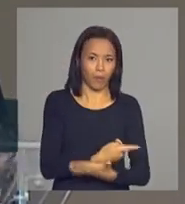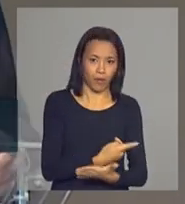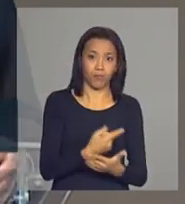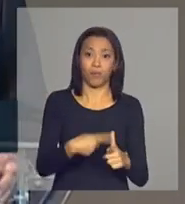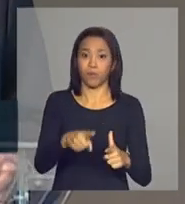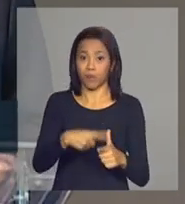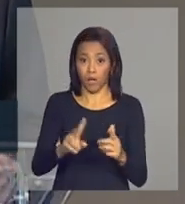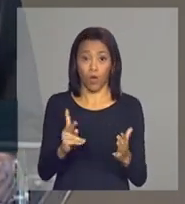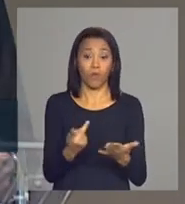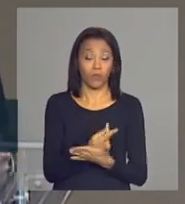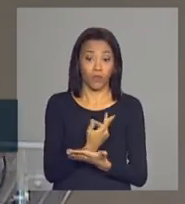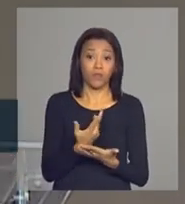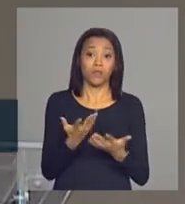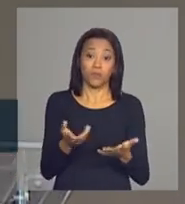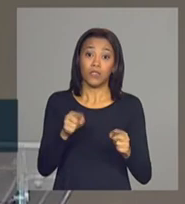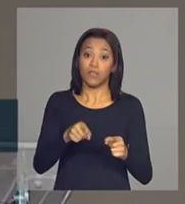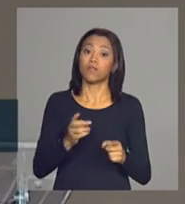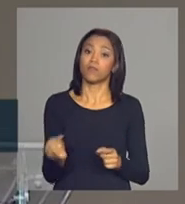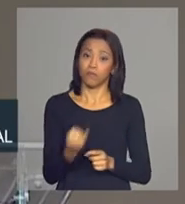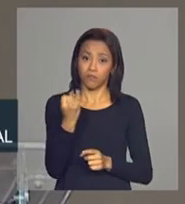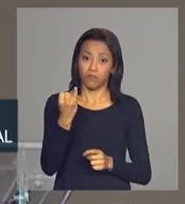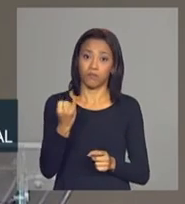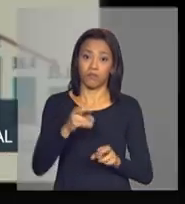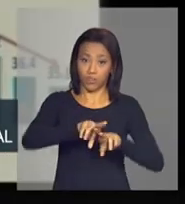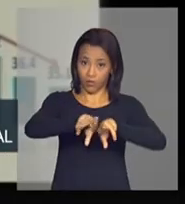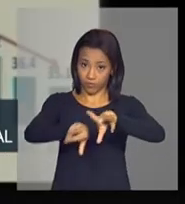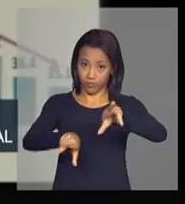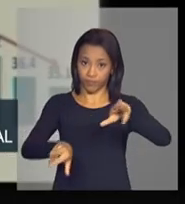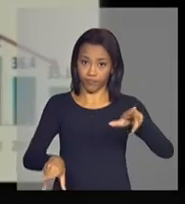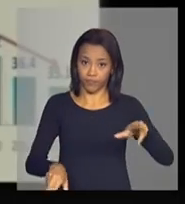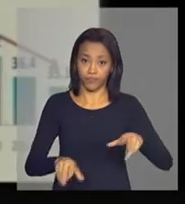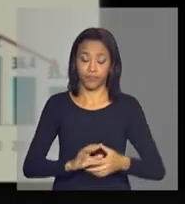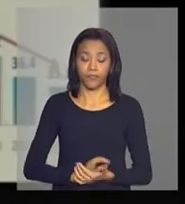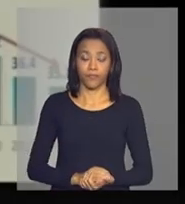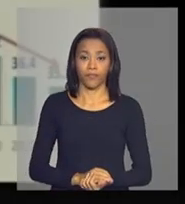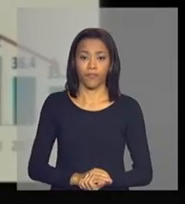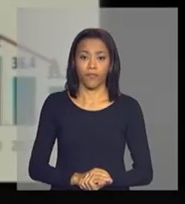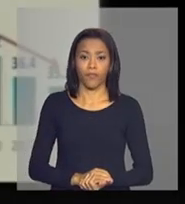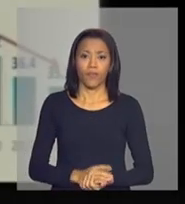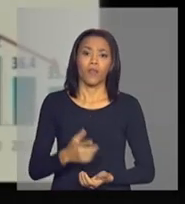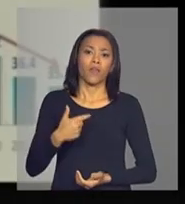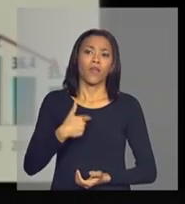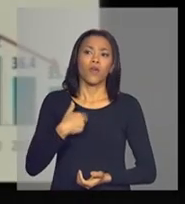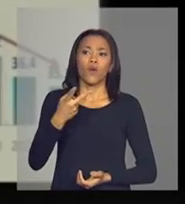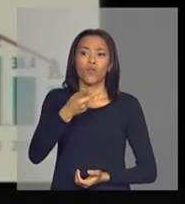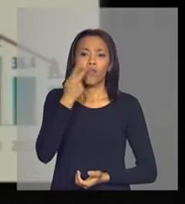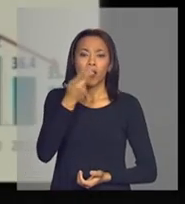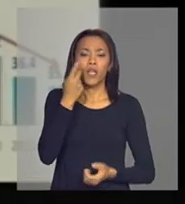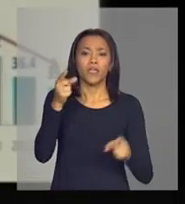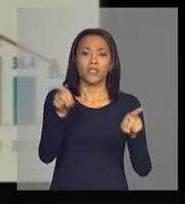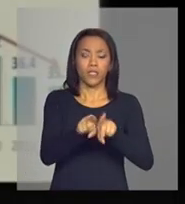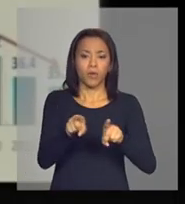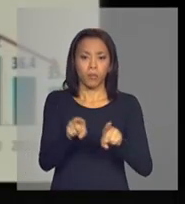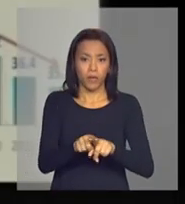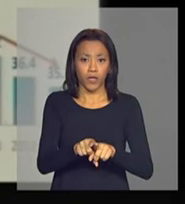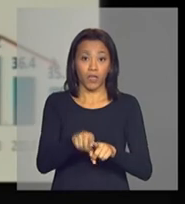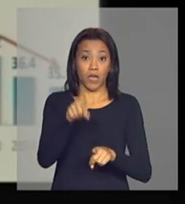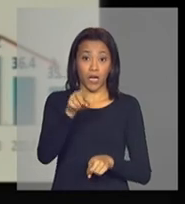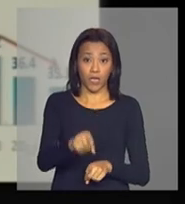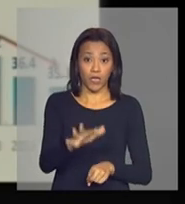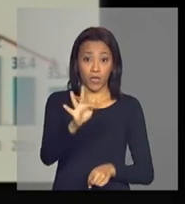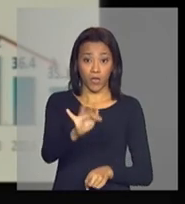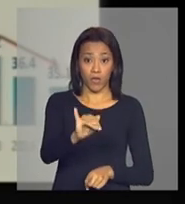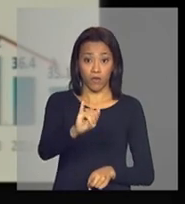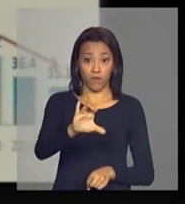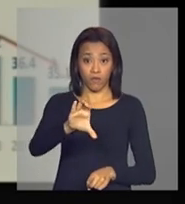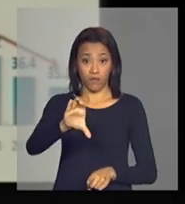para as áreas de alto crescimento. Eu mencionei aqui a robustez fiscal brasileira, é uma